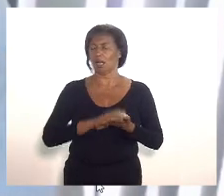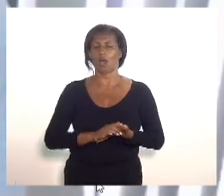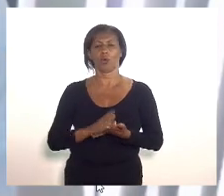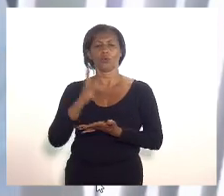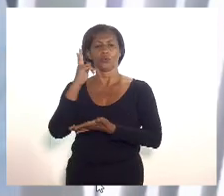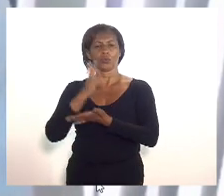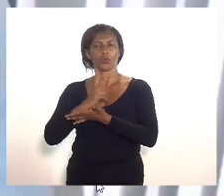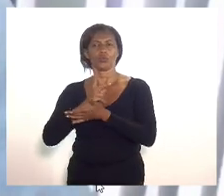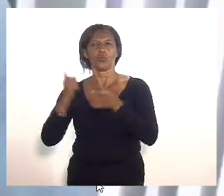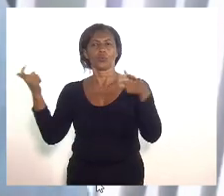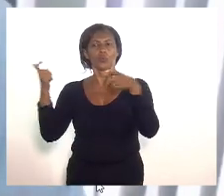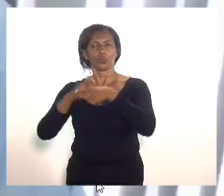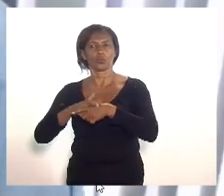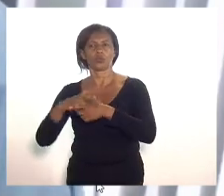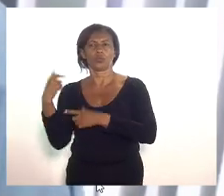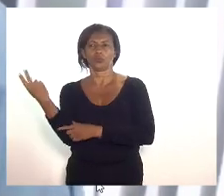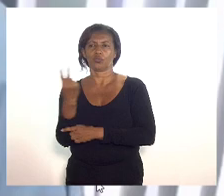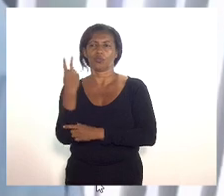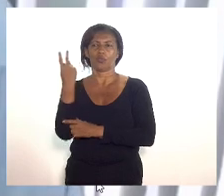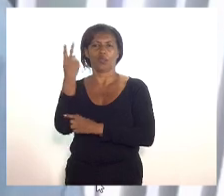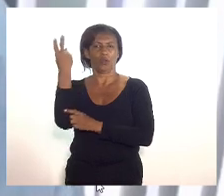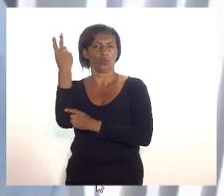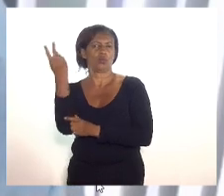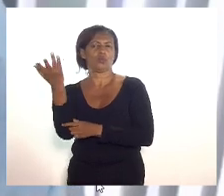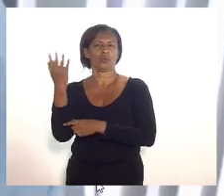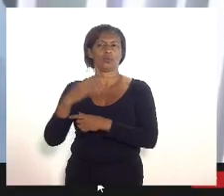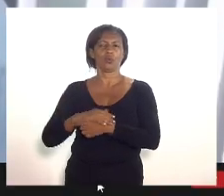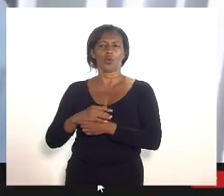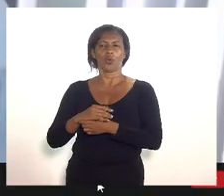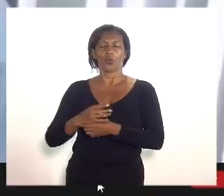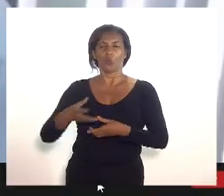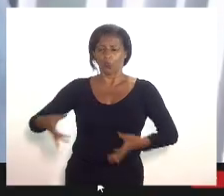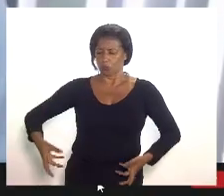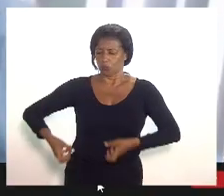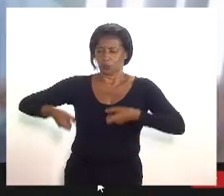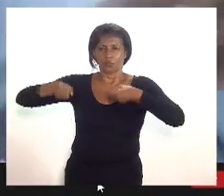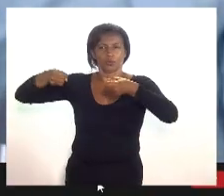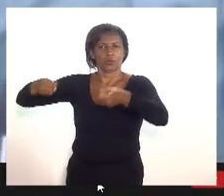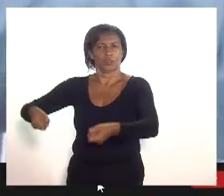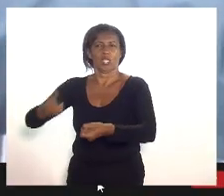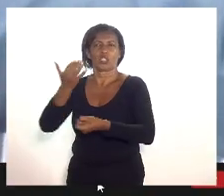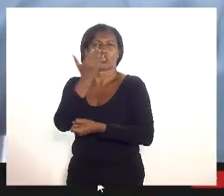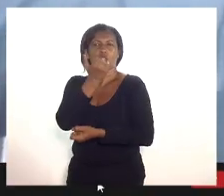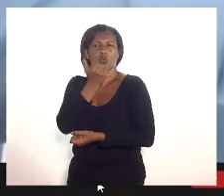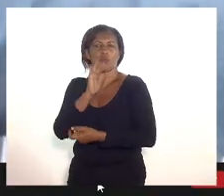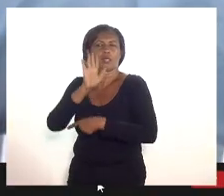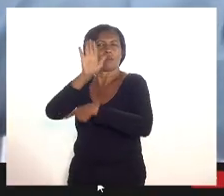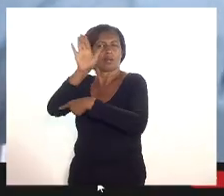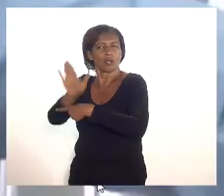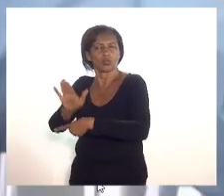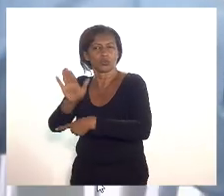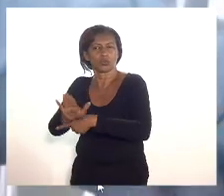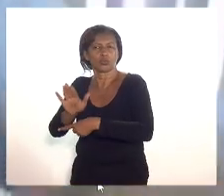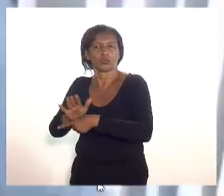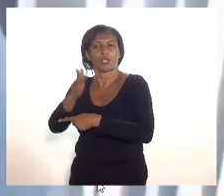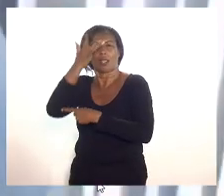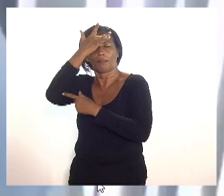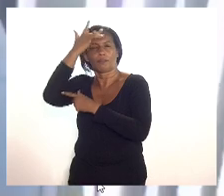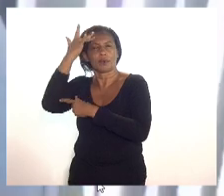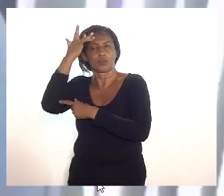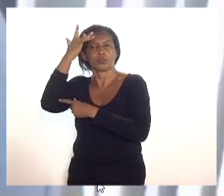redução de valor com concessão de cestas de alimentação para assegurar a segurança alimentar de alunos das redes